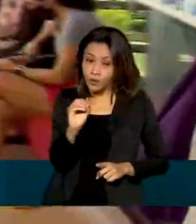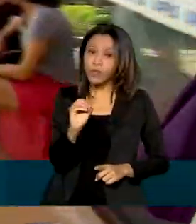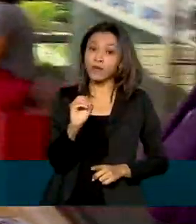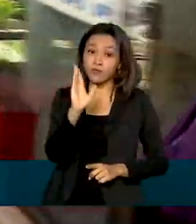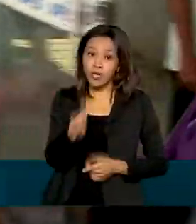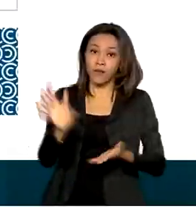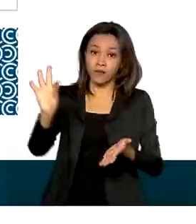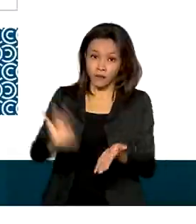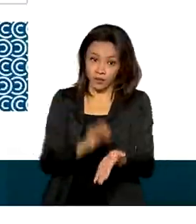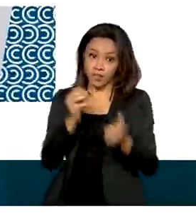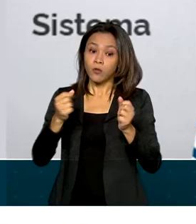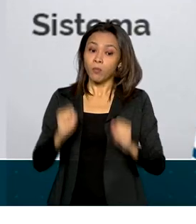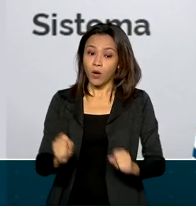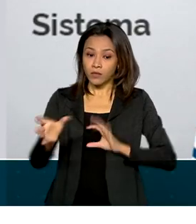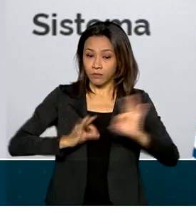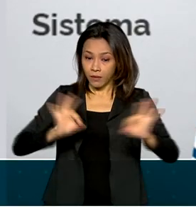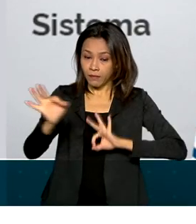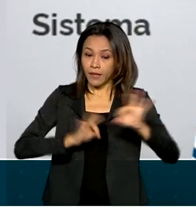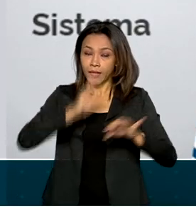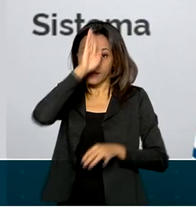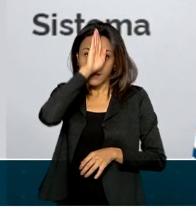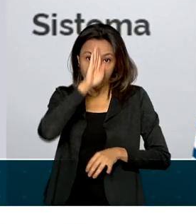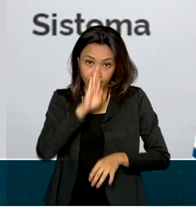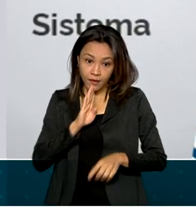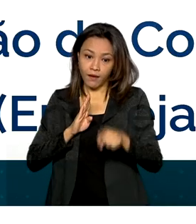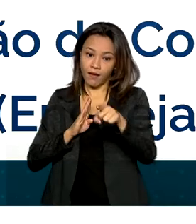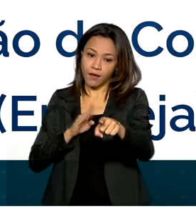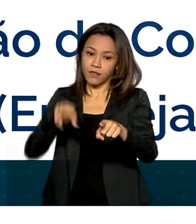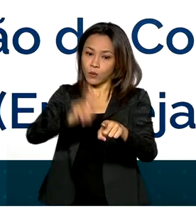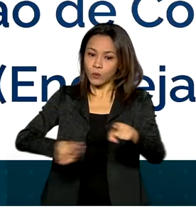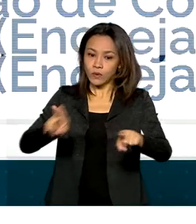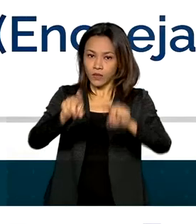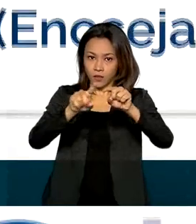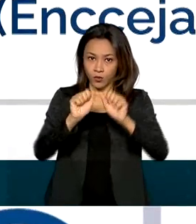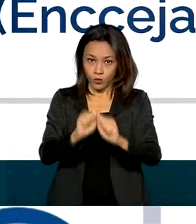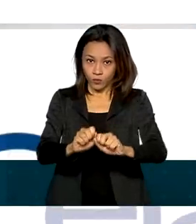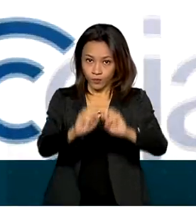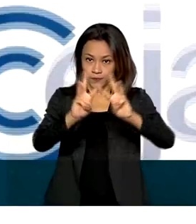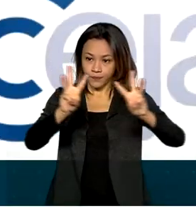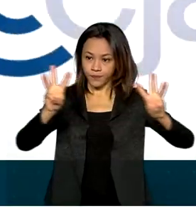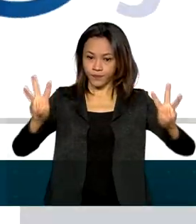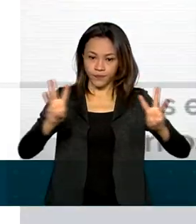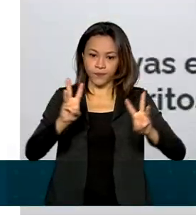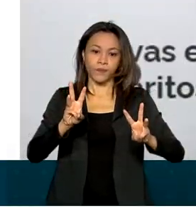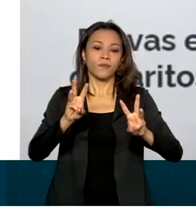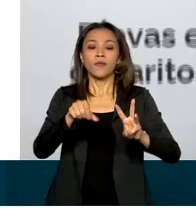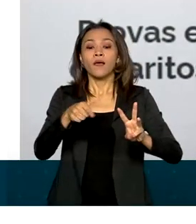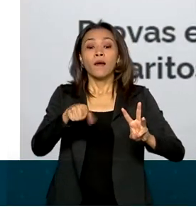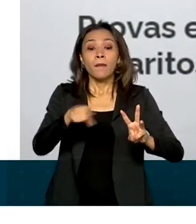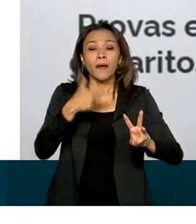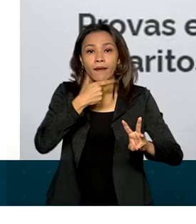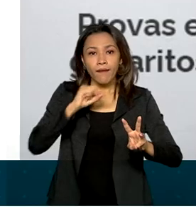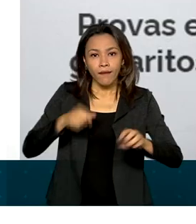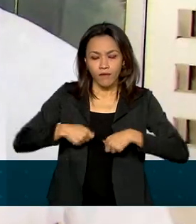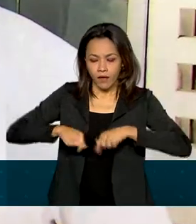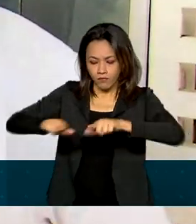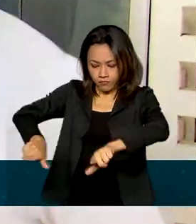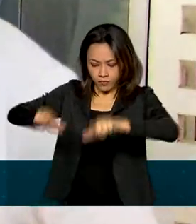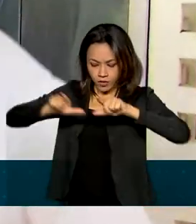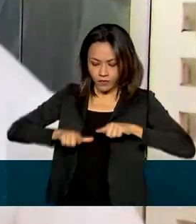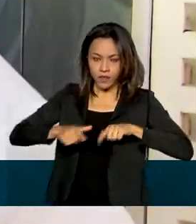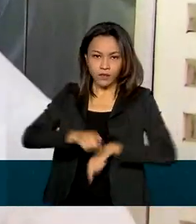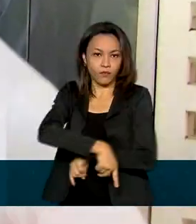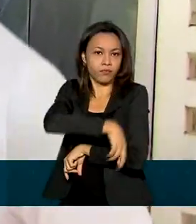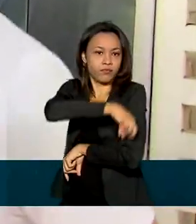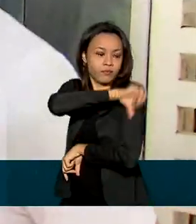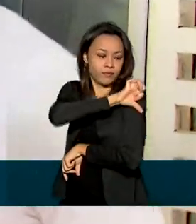podem se preparar, de graça, por meio do portal do INEP. Para quem vai fazer a certificação do ensino fundamental, é